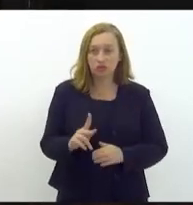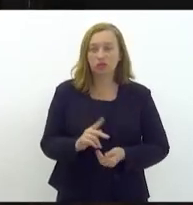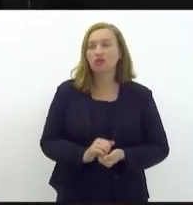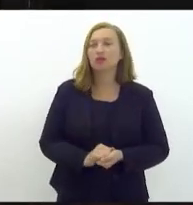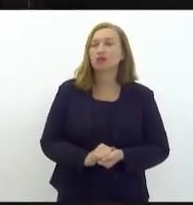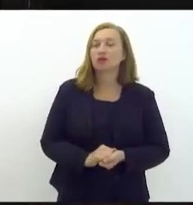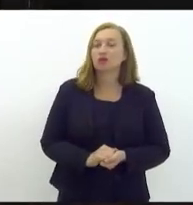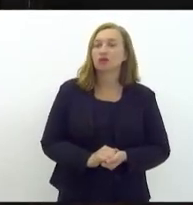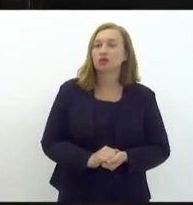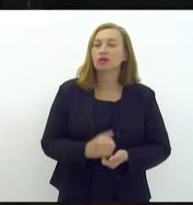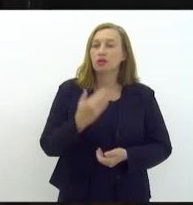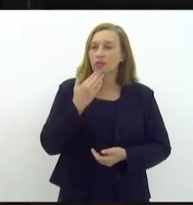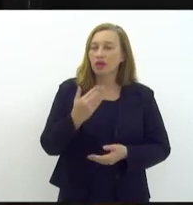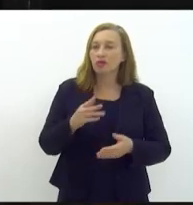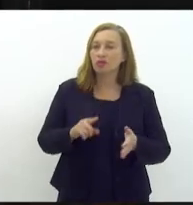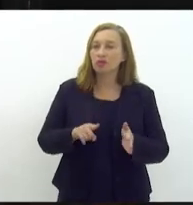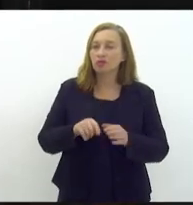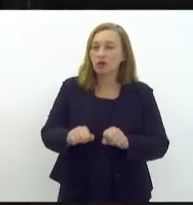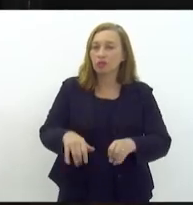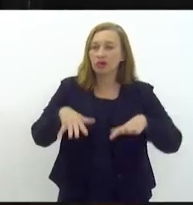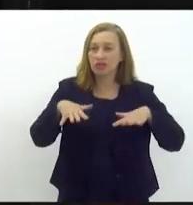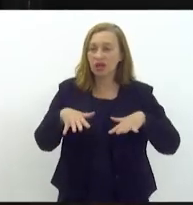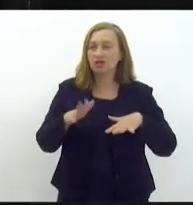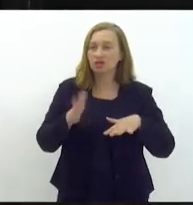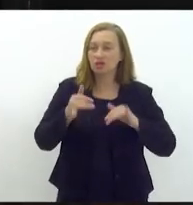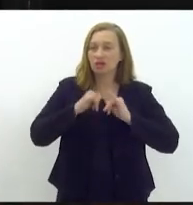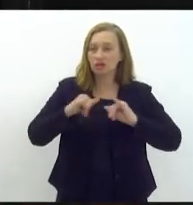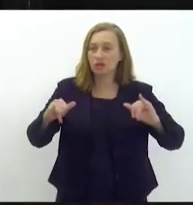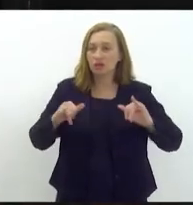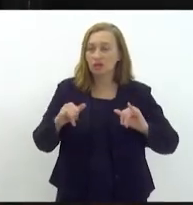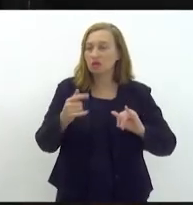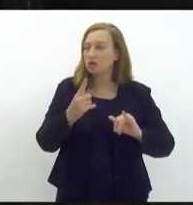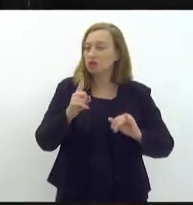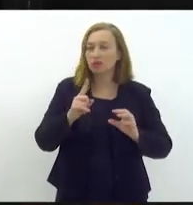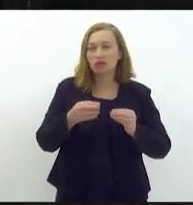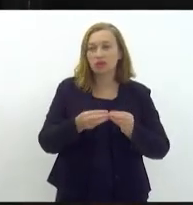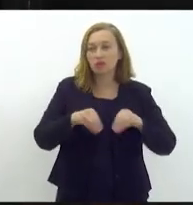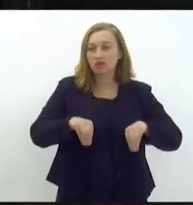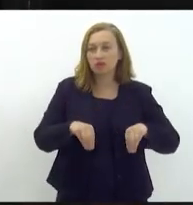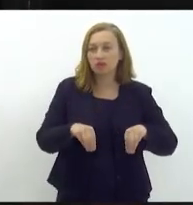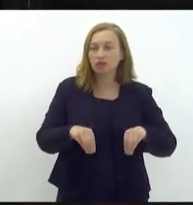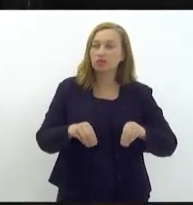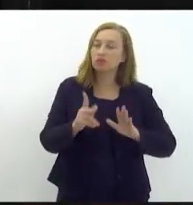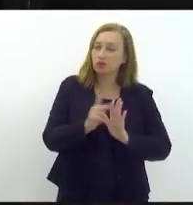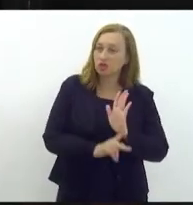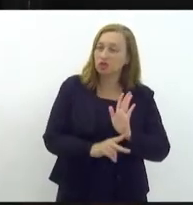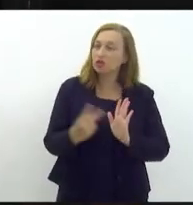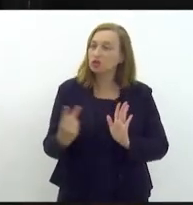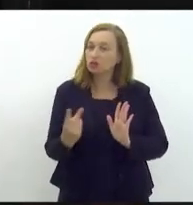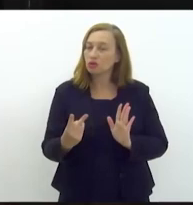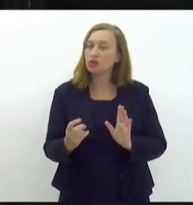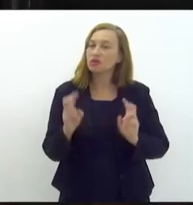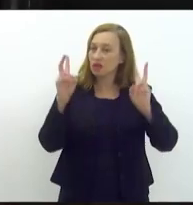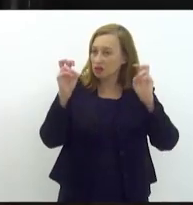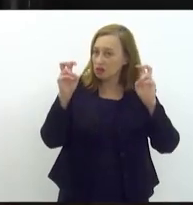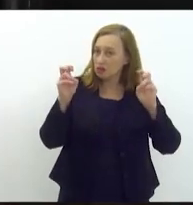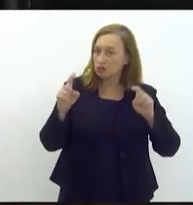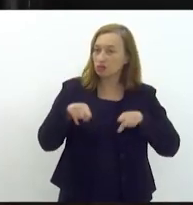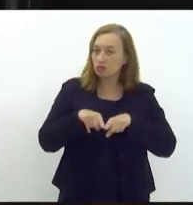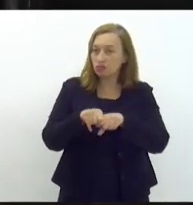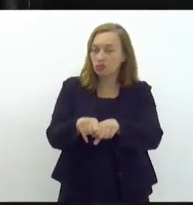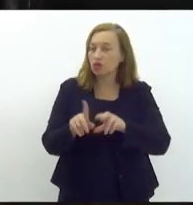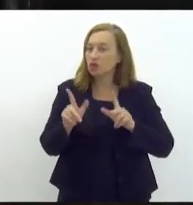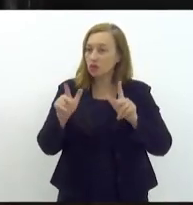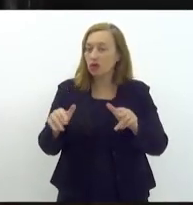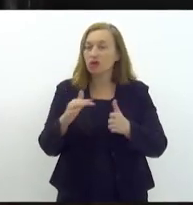Submeto aí ao plenário, já informo, para não haver prejudicabilidade do projeto, que são duas matérias que versam no mesmo tema.